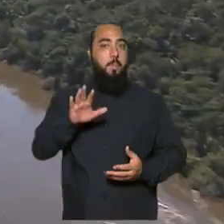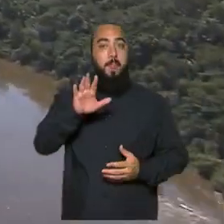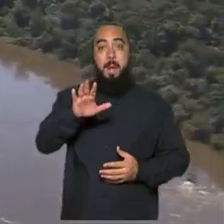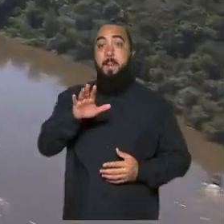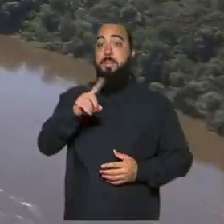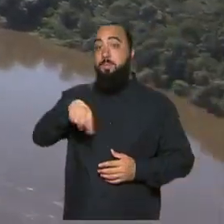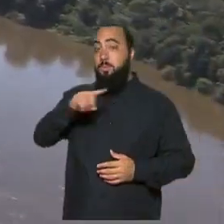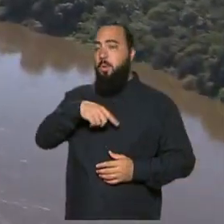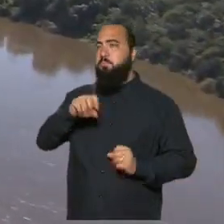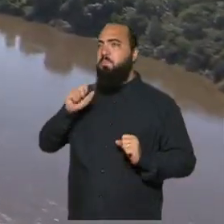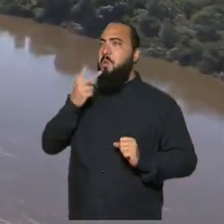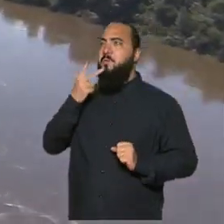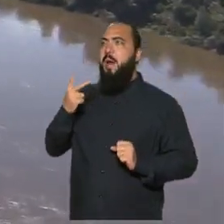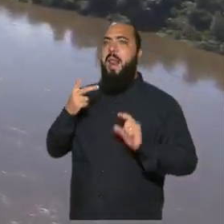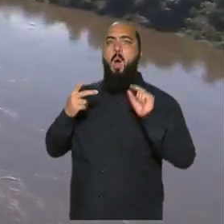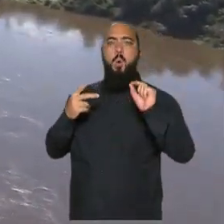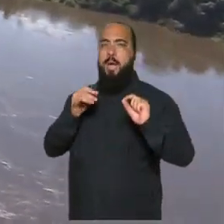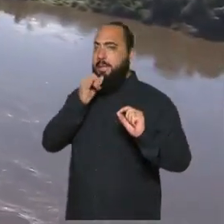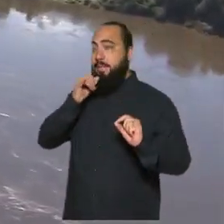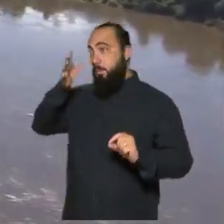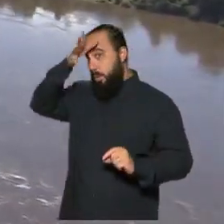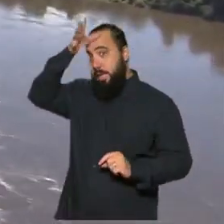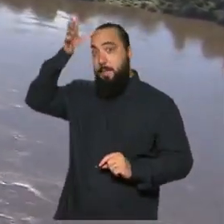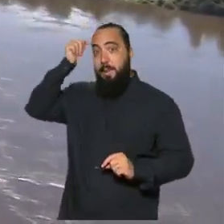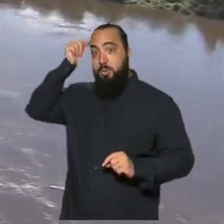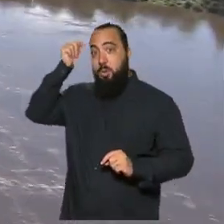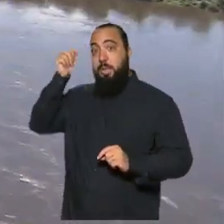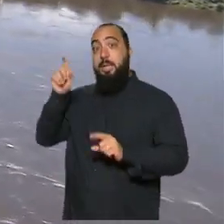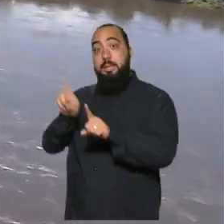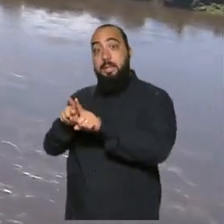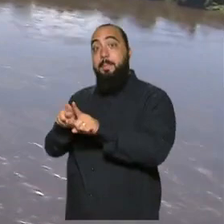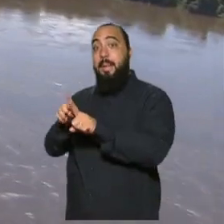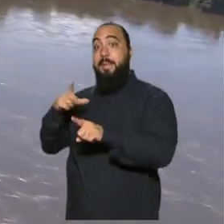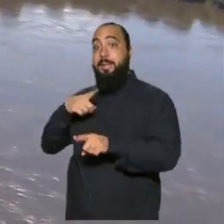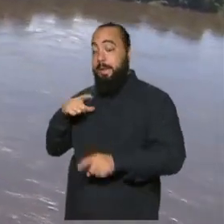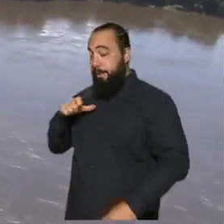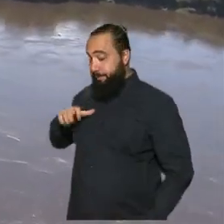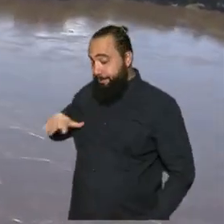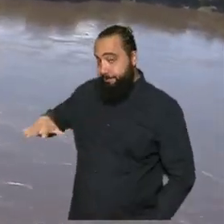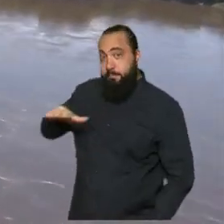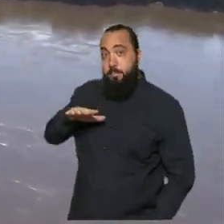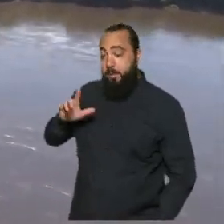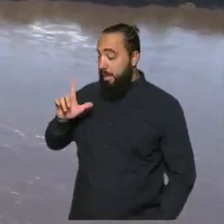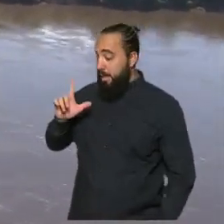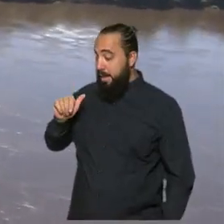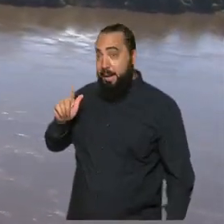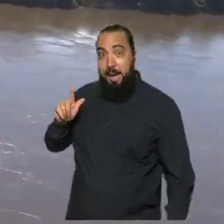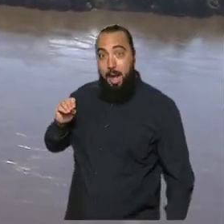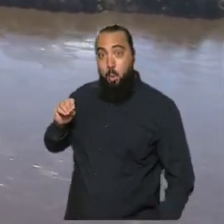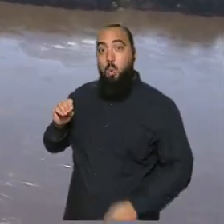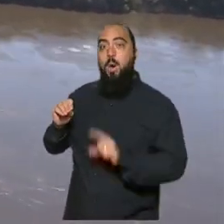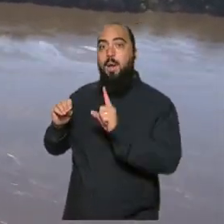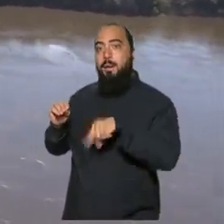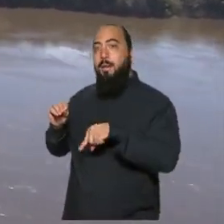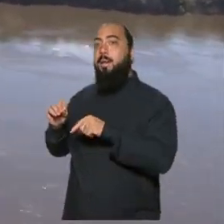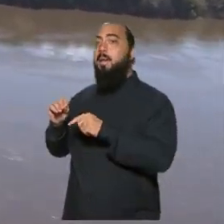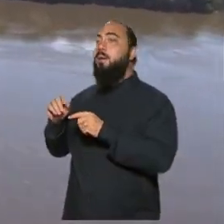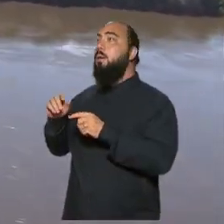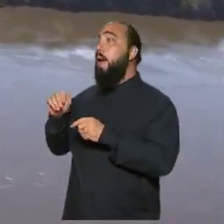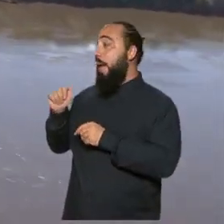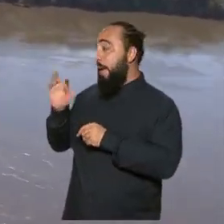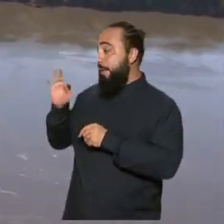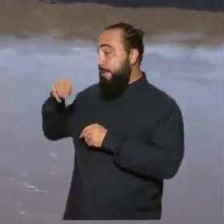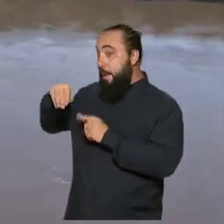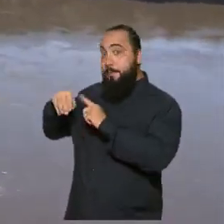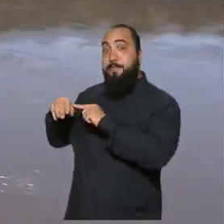verdade, a gente pode dizer que na Amazônia também se forma um grande lago atmosférico, por conta de estar ali dia